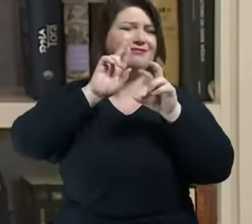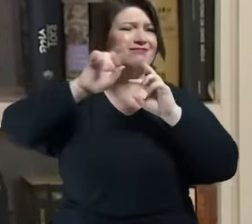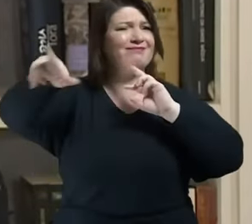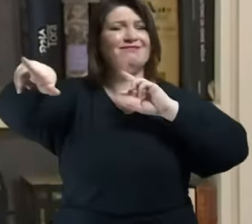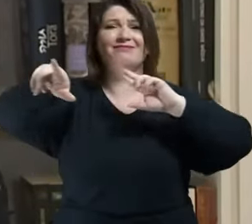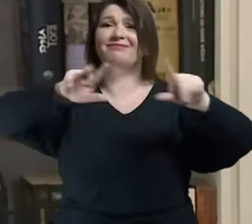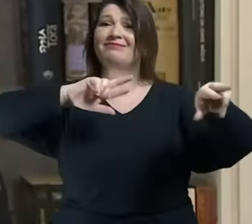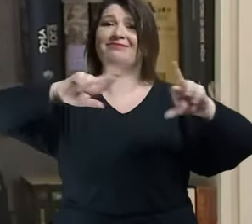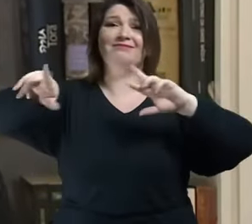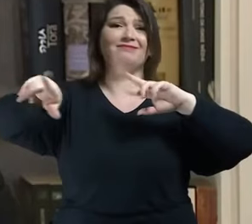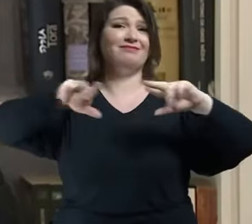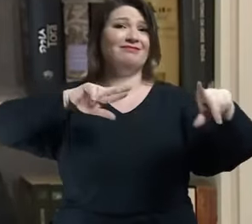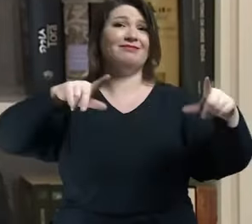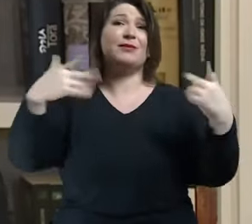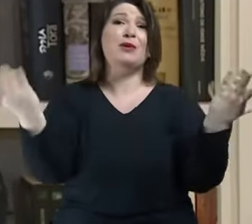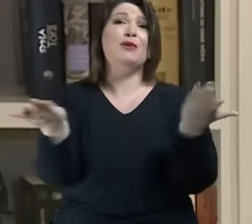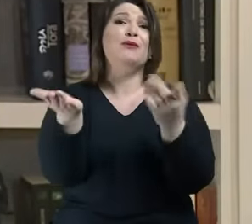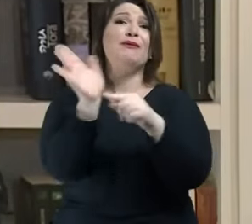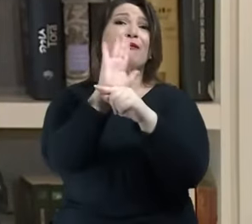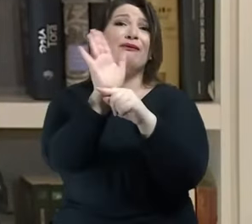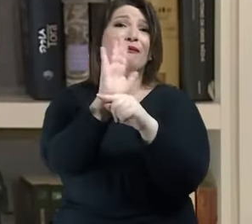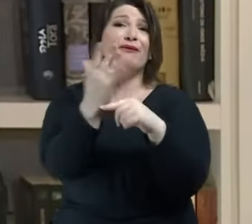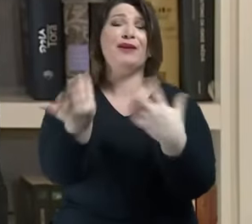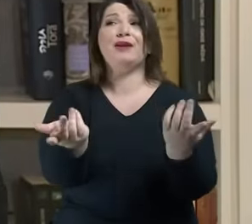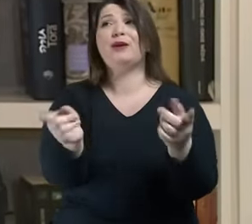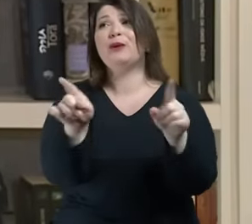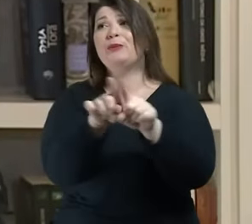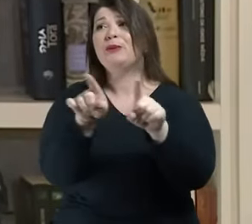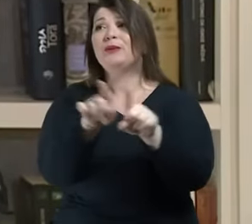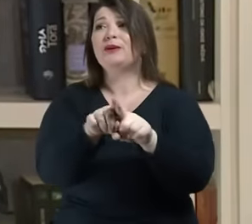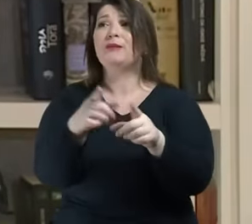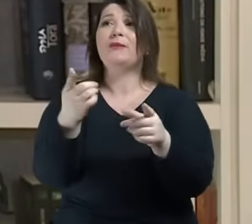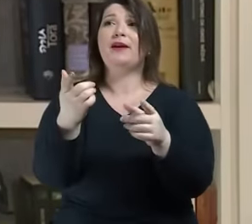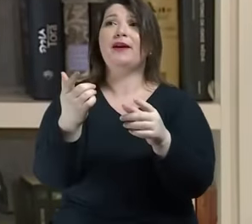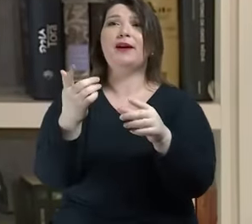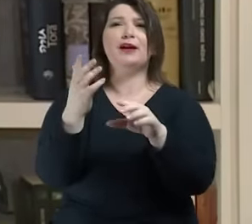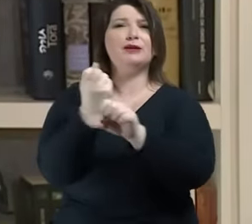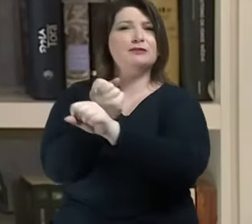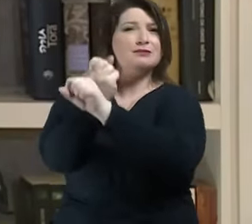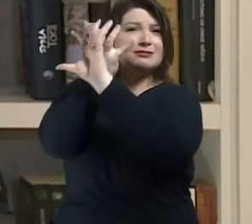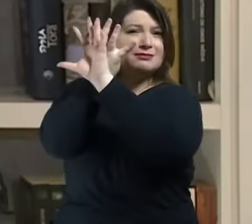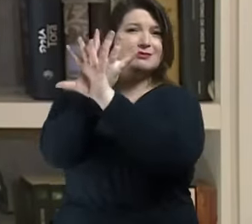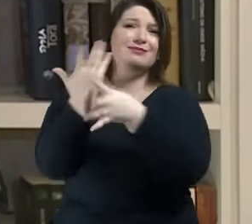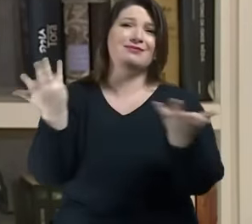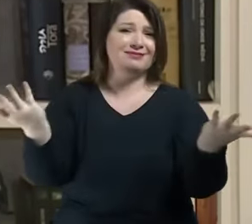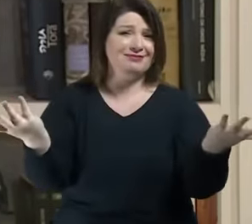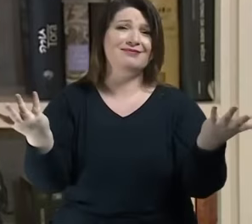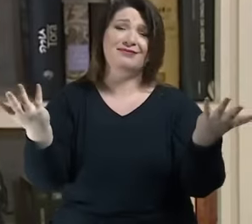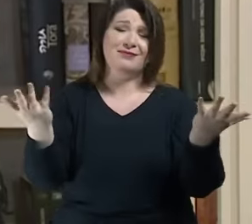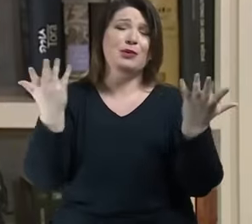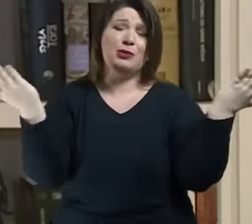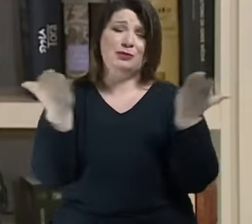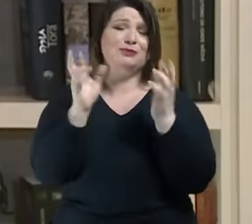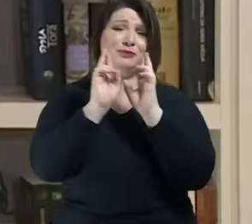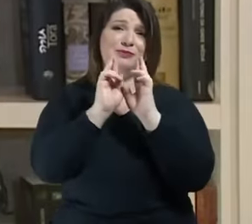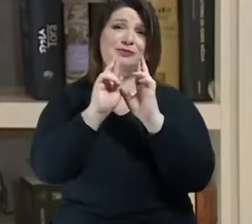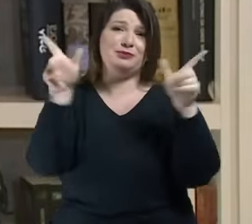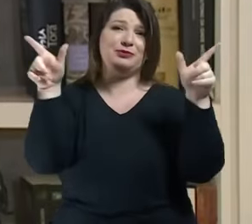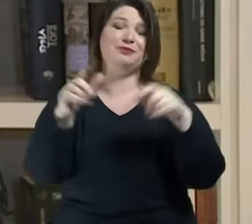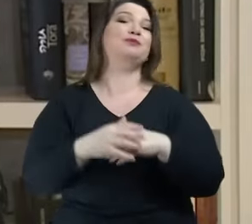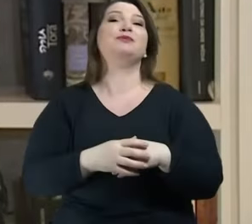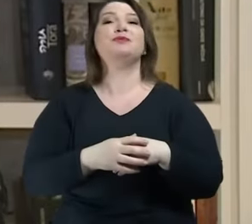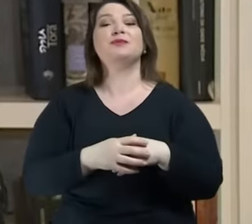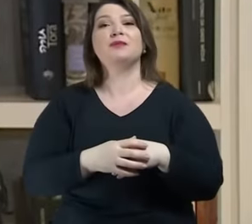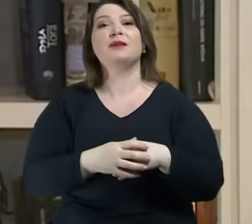vídeos, através de chamadas, de sons e assim por diante. Bem, nós temos que pensar então por que